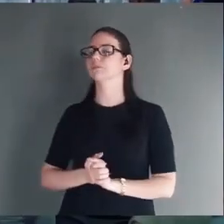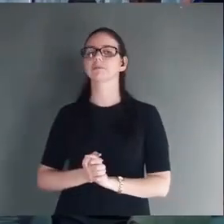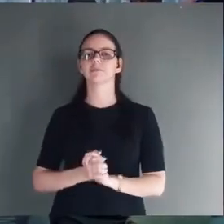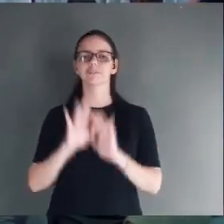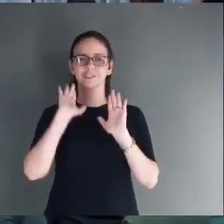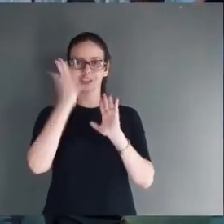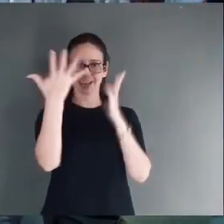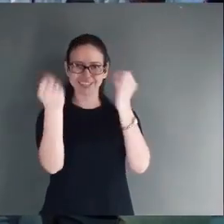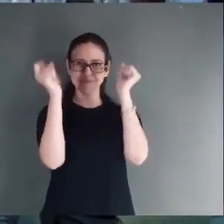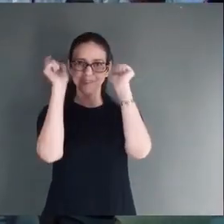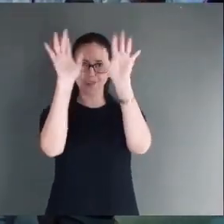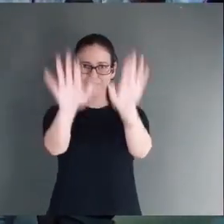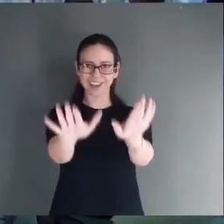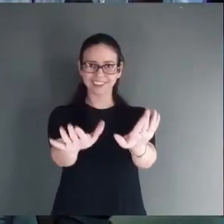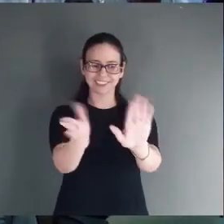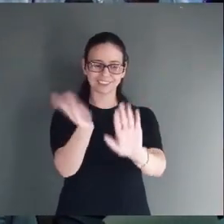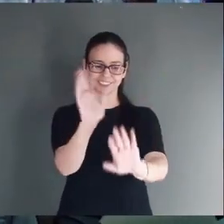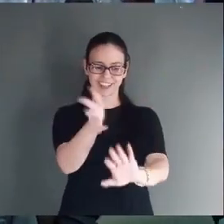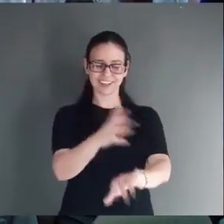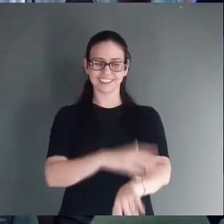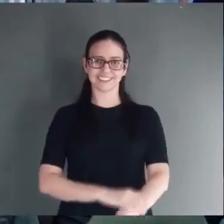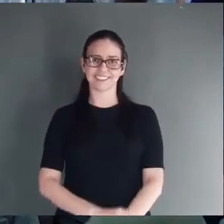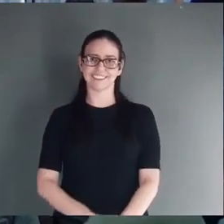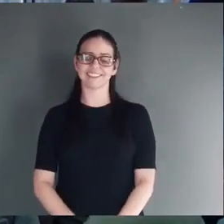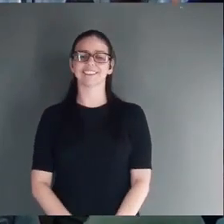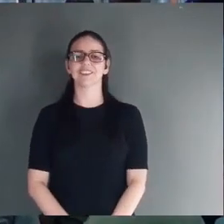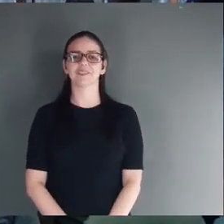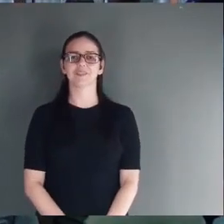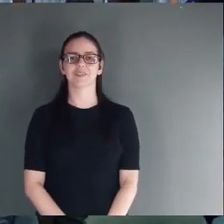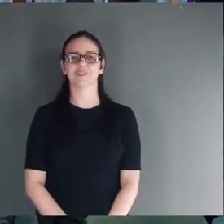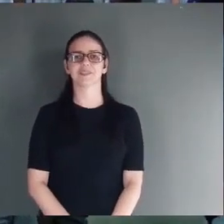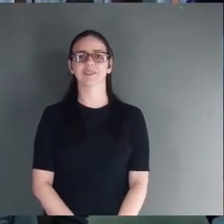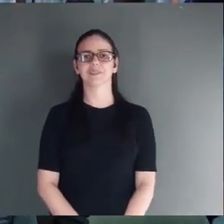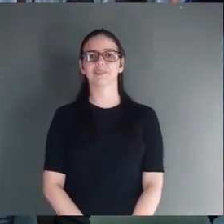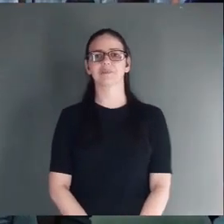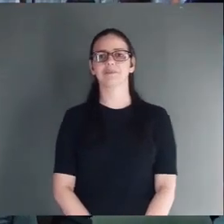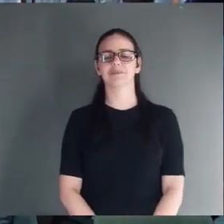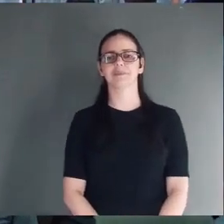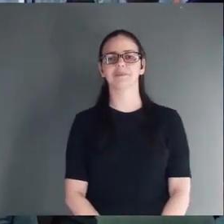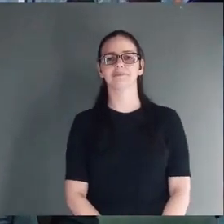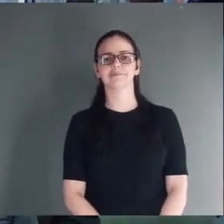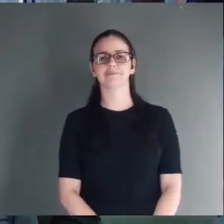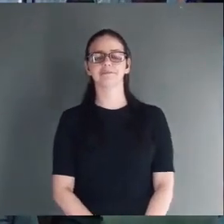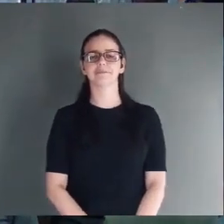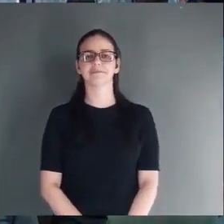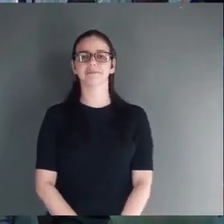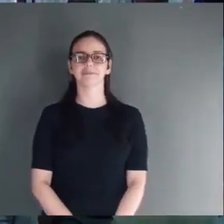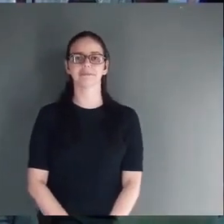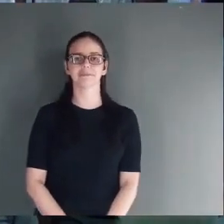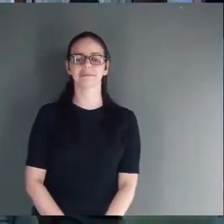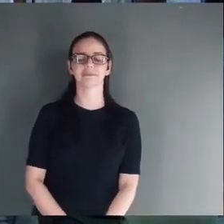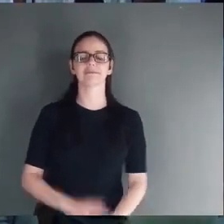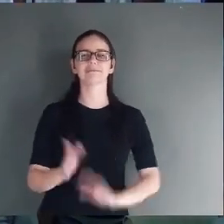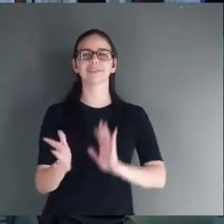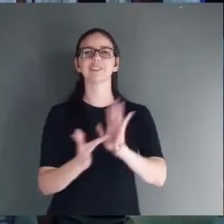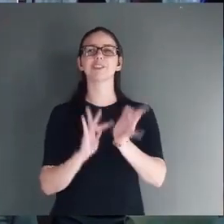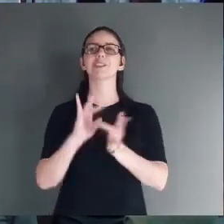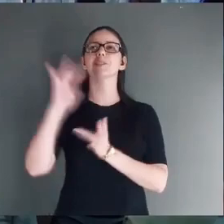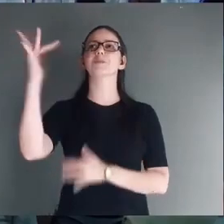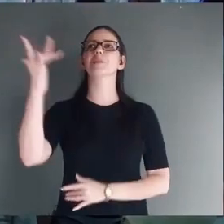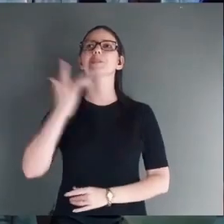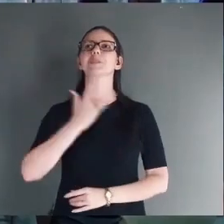abençoados Nesta noite Jesus Jesus Me tocou